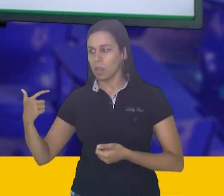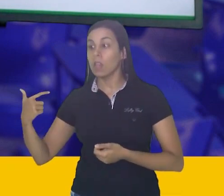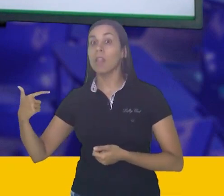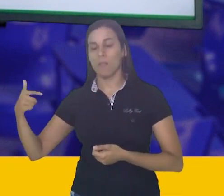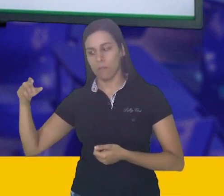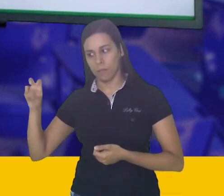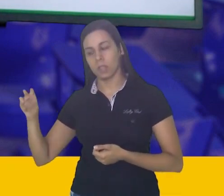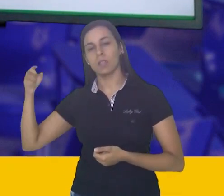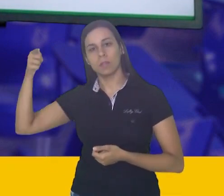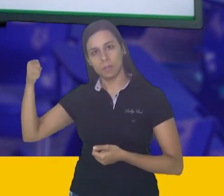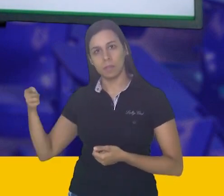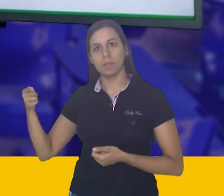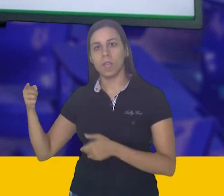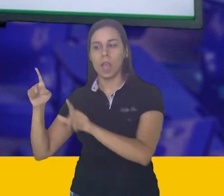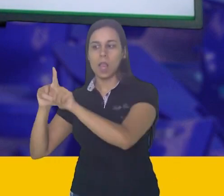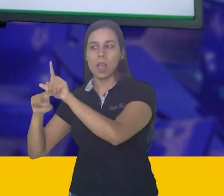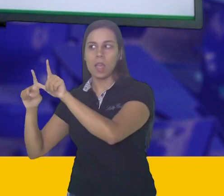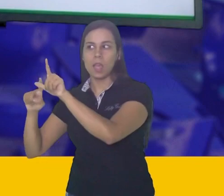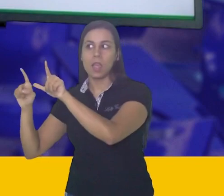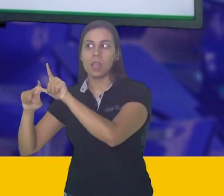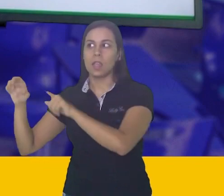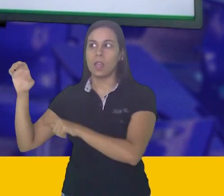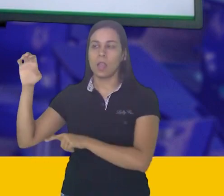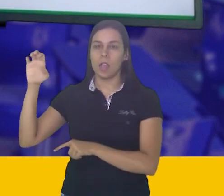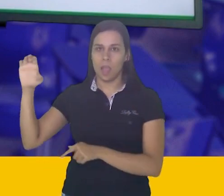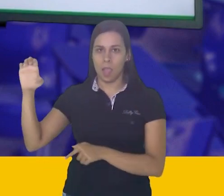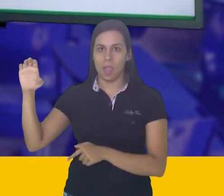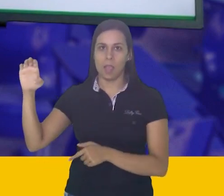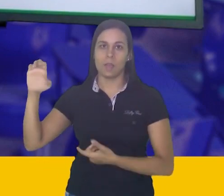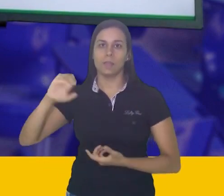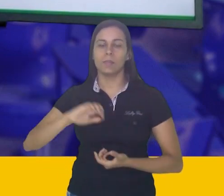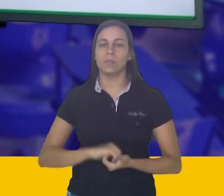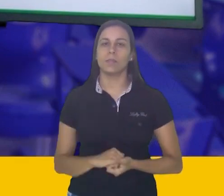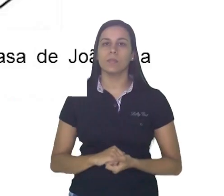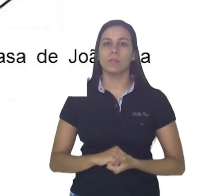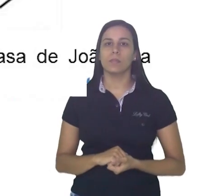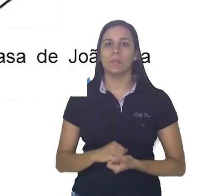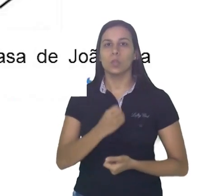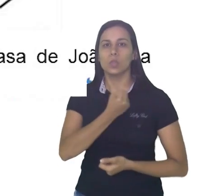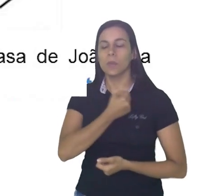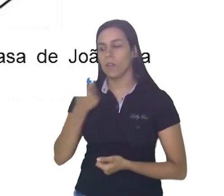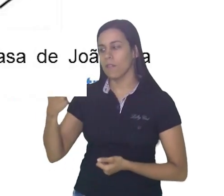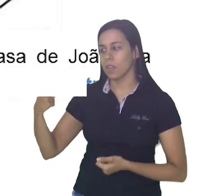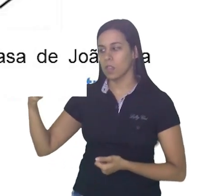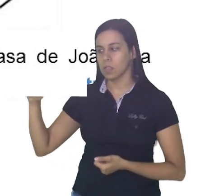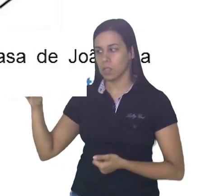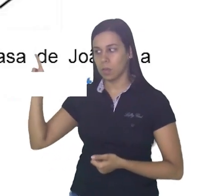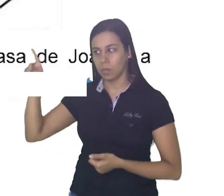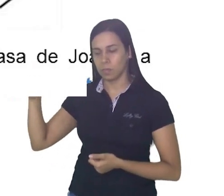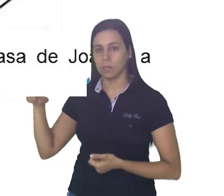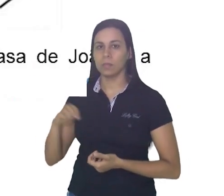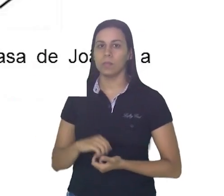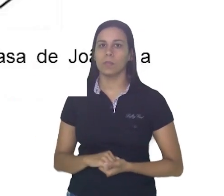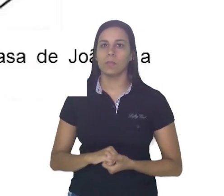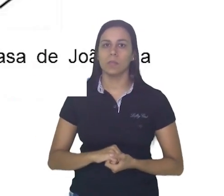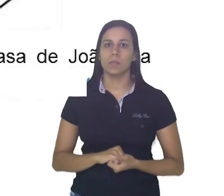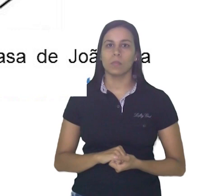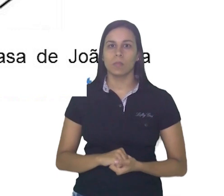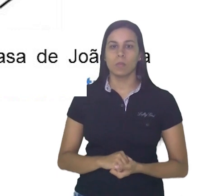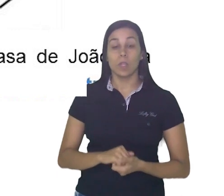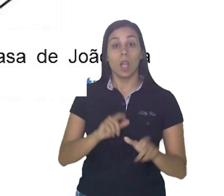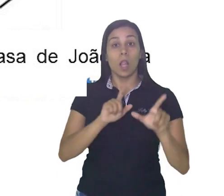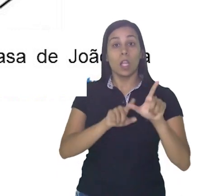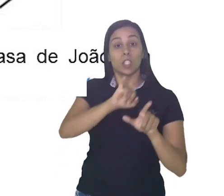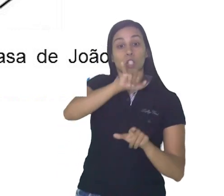cinco. Isso mesmo. A letra A está escondendo o número vinte e cinco. O número que a letra J está